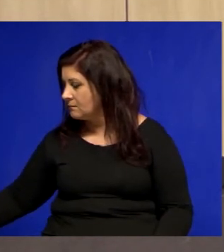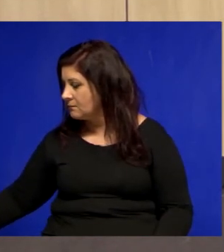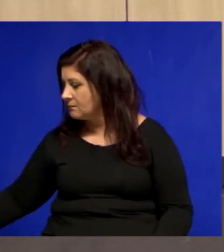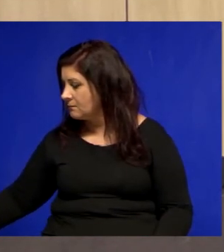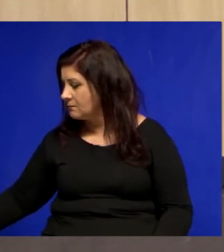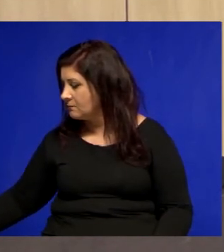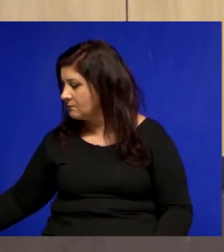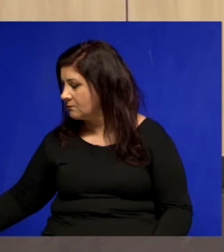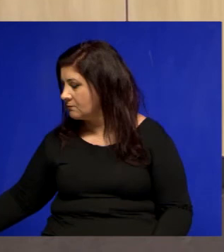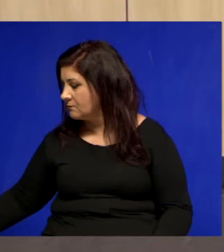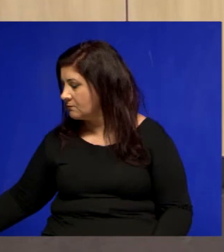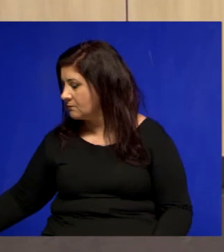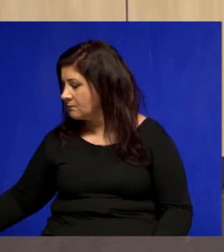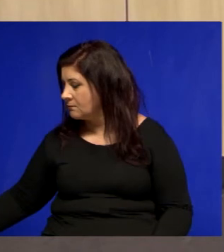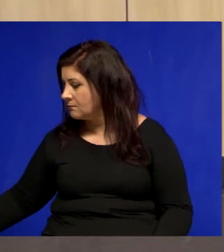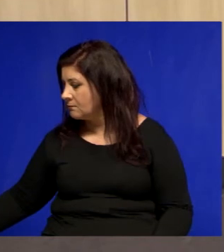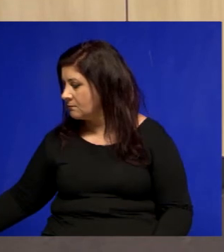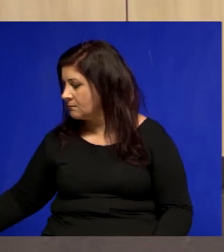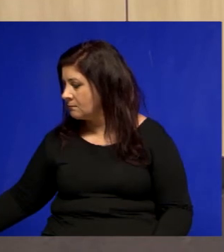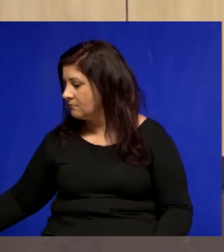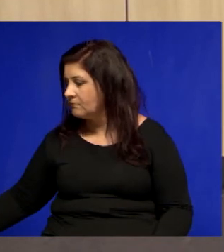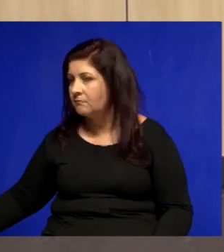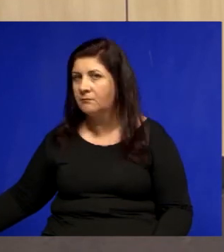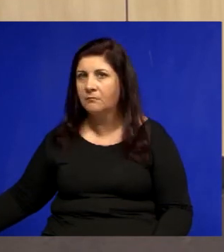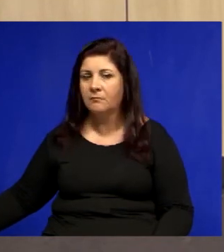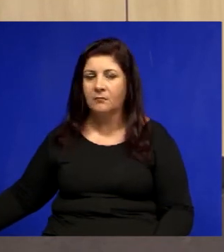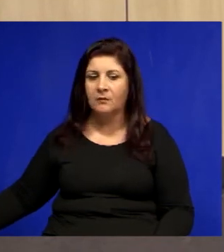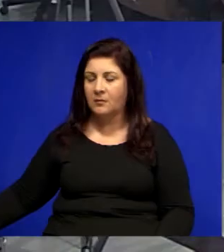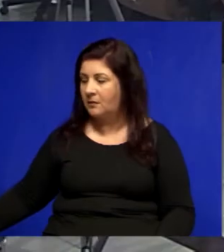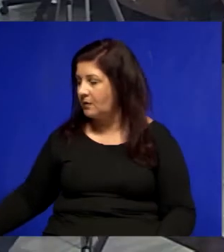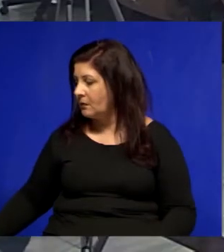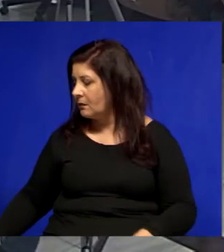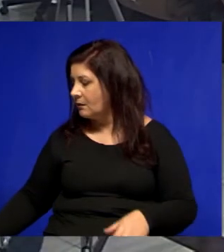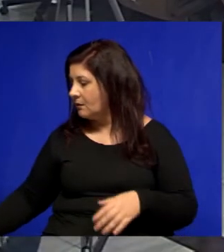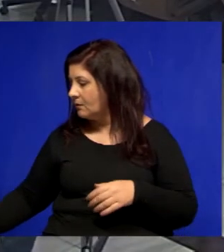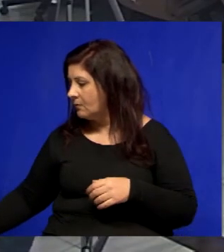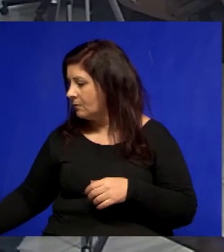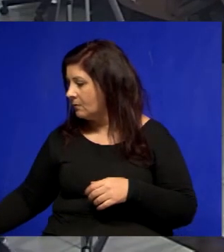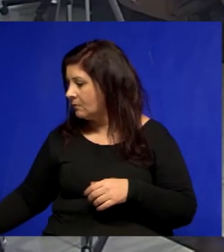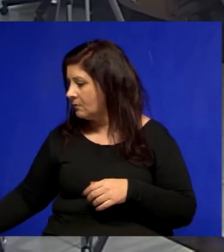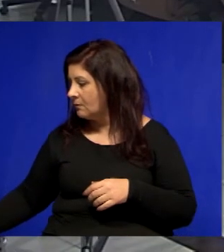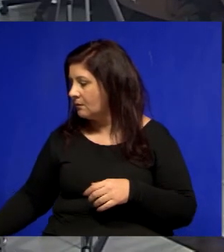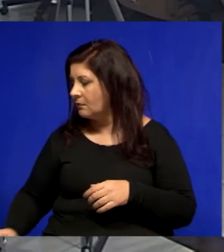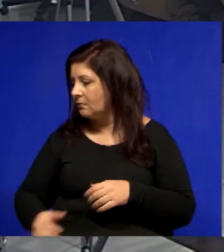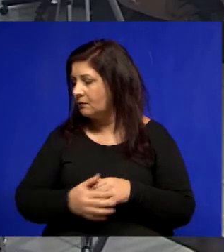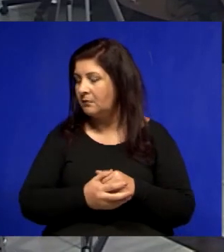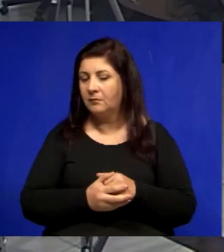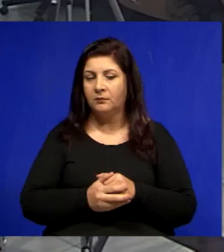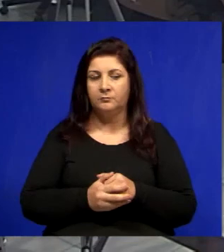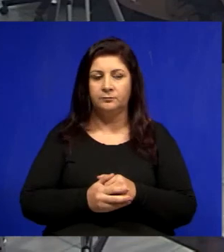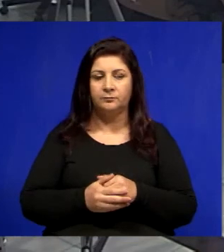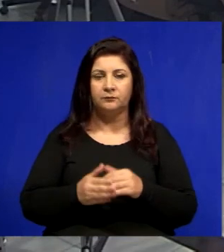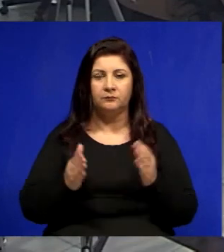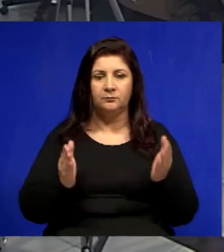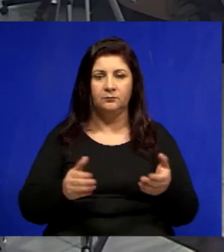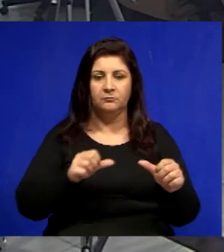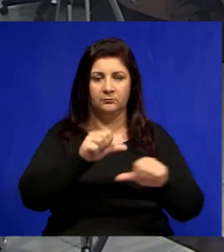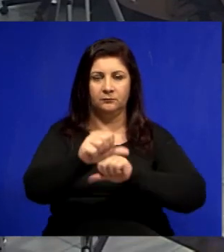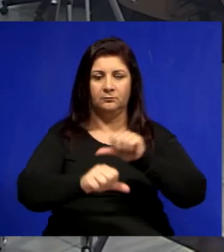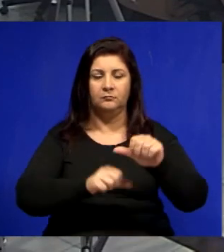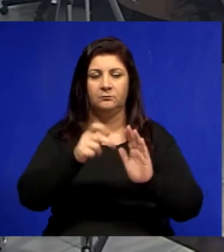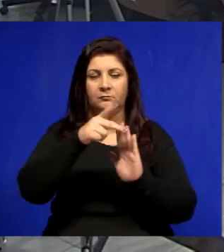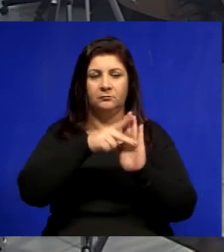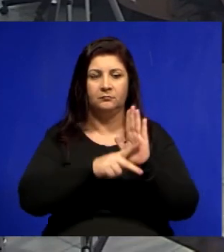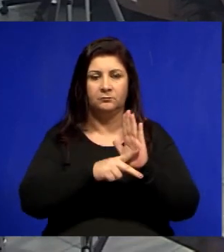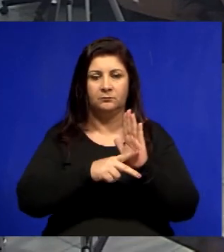lei. Os que forem contrário a essa solicitação, que se manifeste levantando o braço. Então, passar ao projeto do